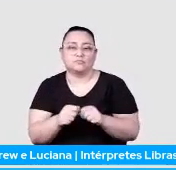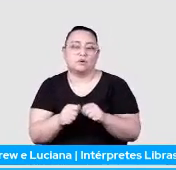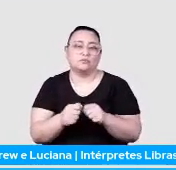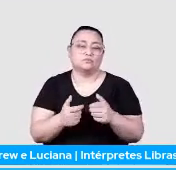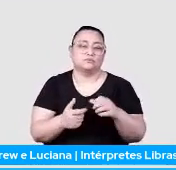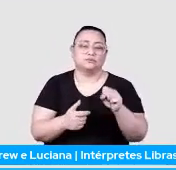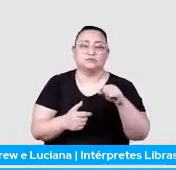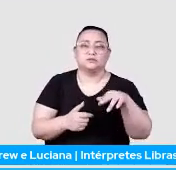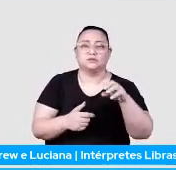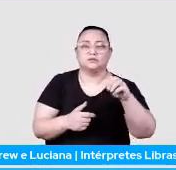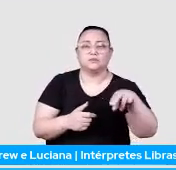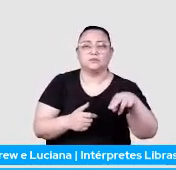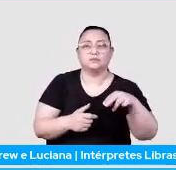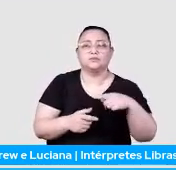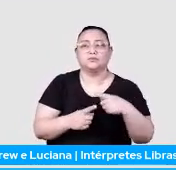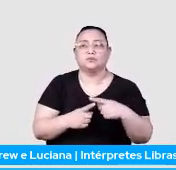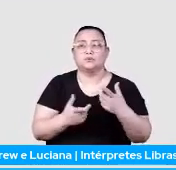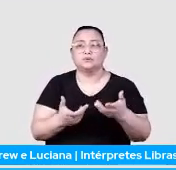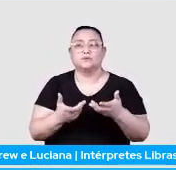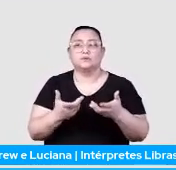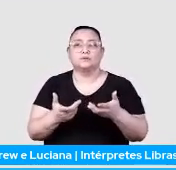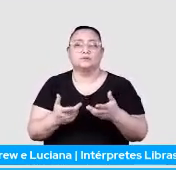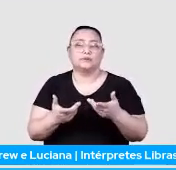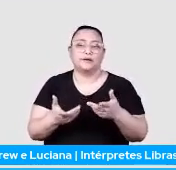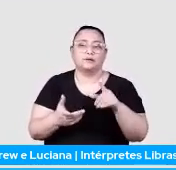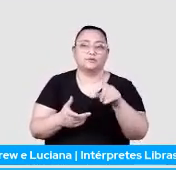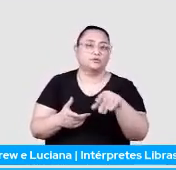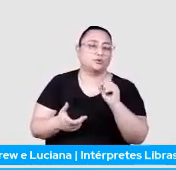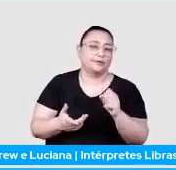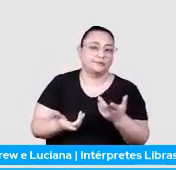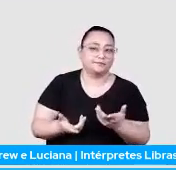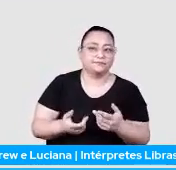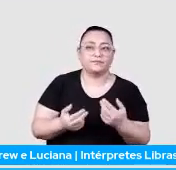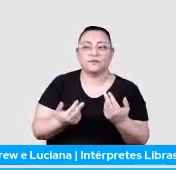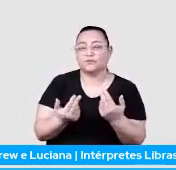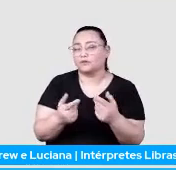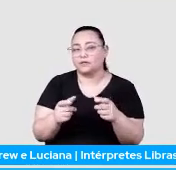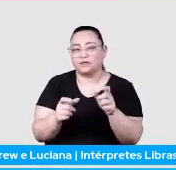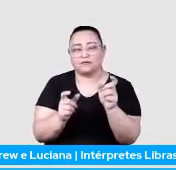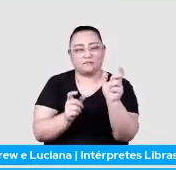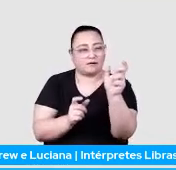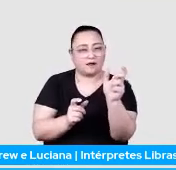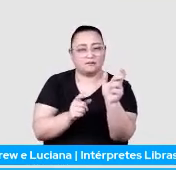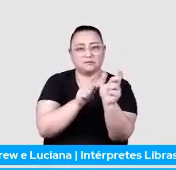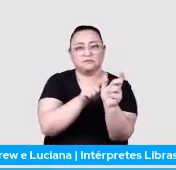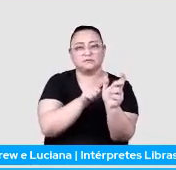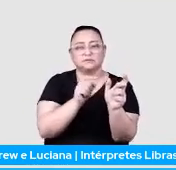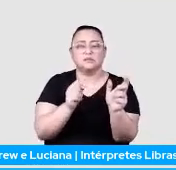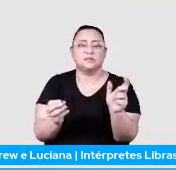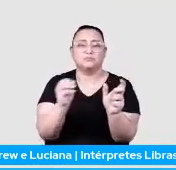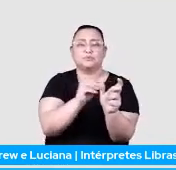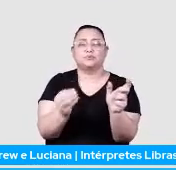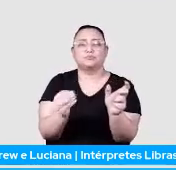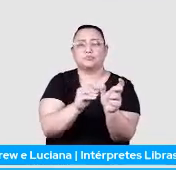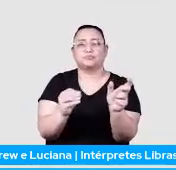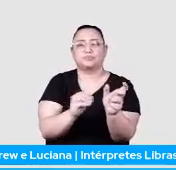assinar lá. No caso, eu só cria a classezinha e atribuir o suite de testes a ele.